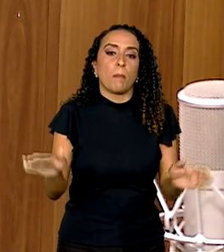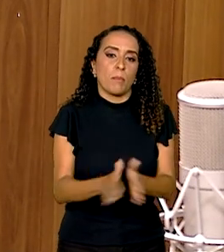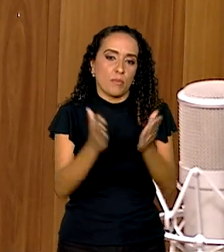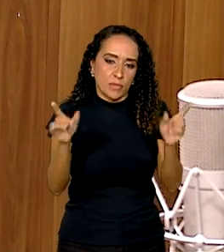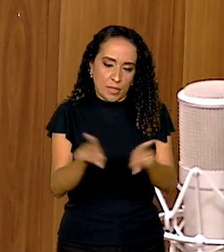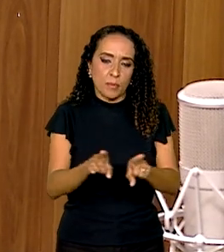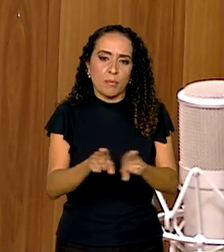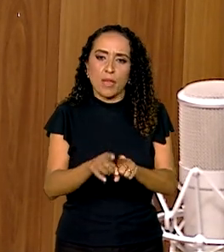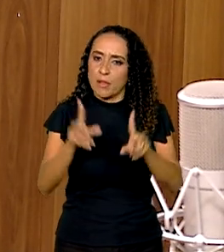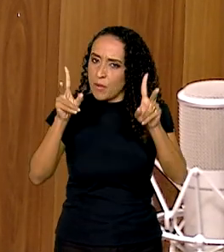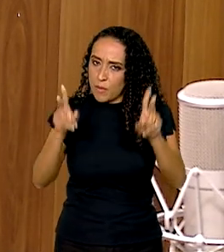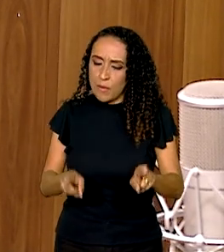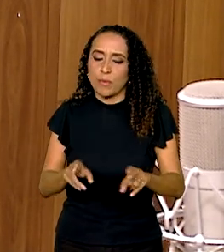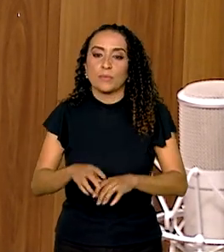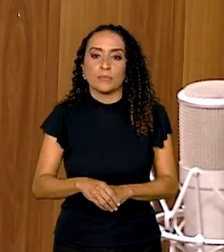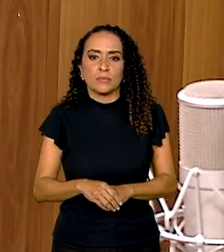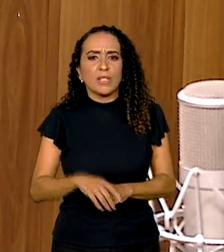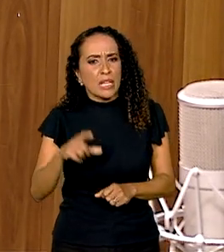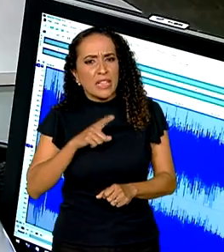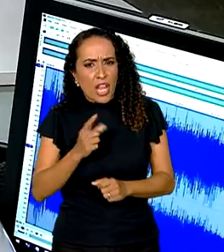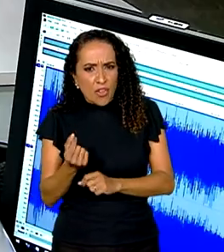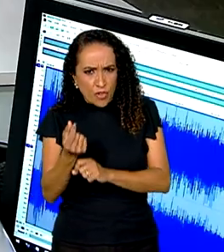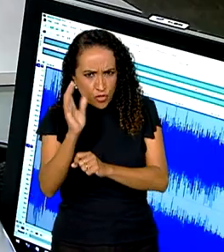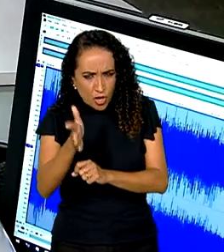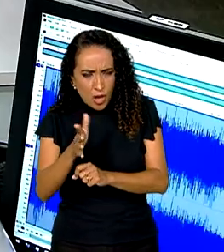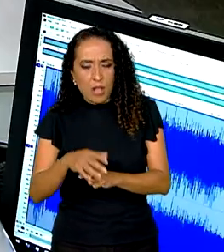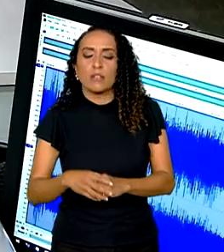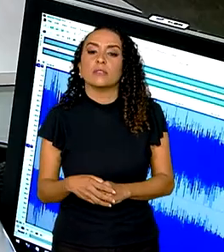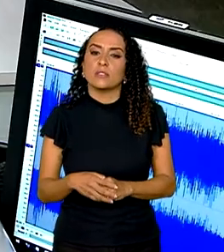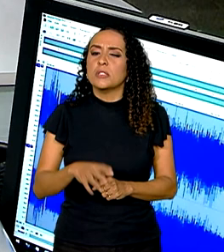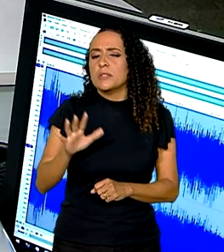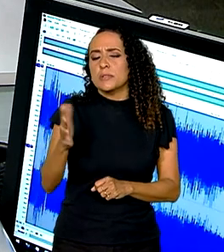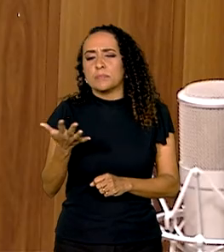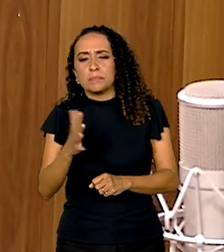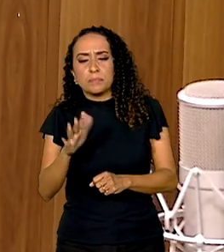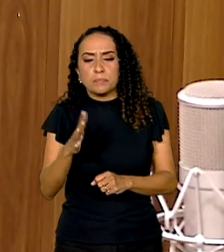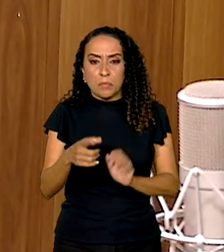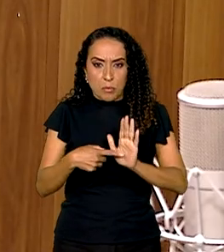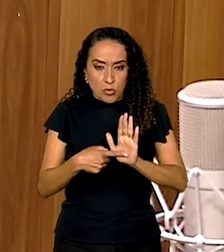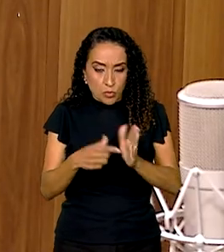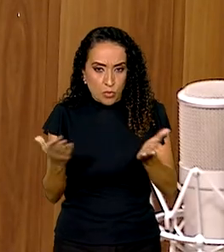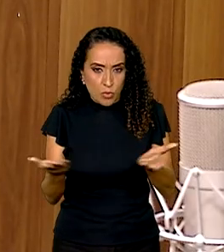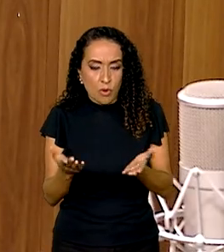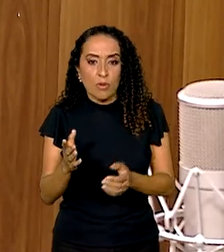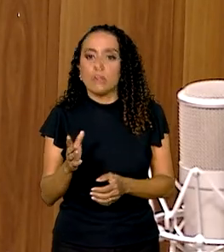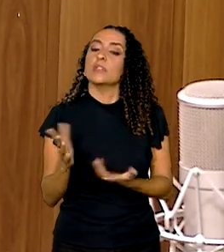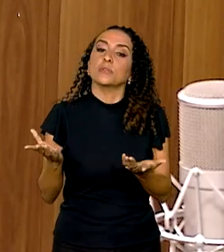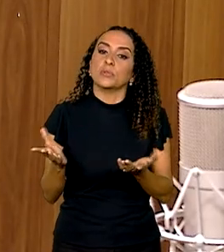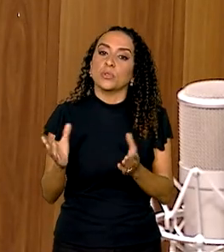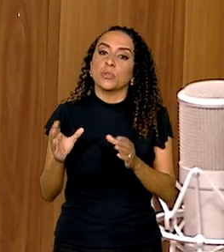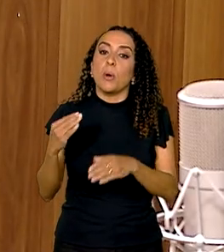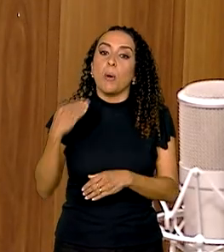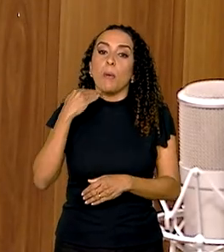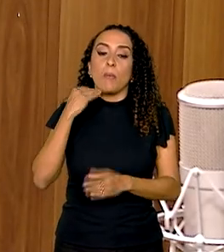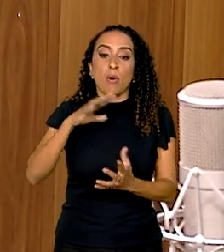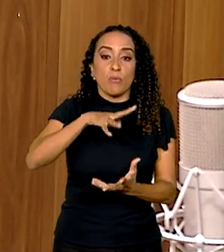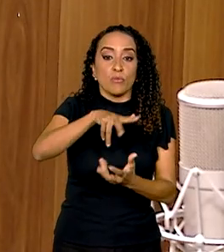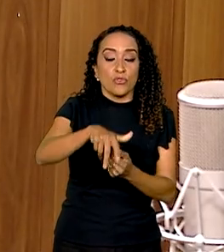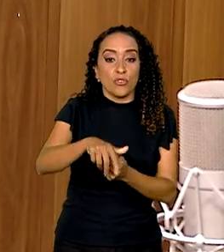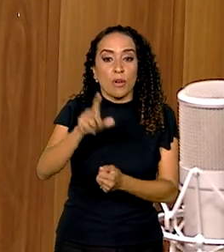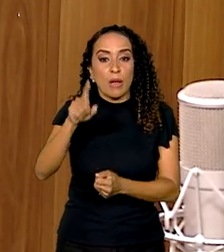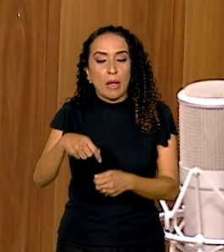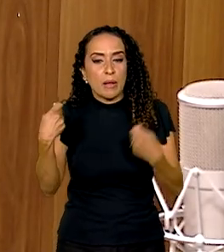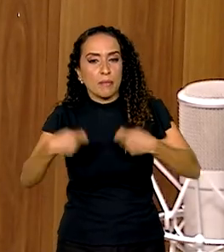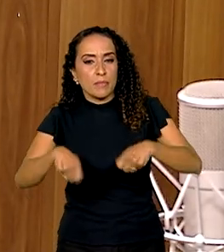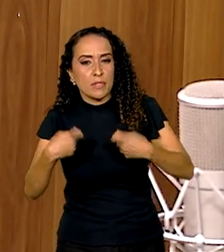da mesma forma. E a gente já tem valores, ministro? A previsão apresentada agora pelo Banco Mundial é que são